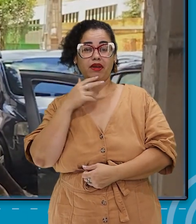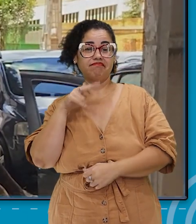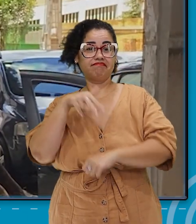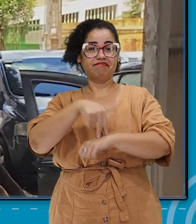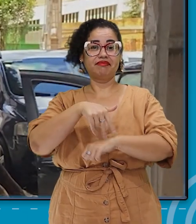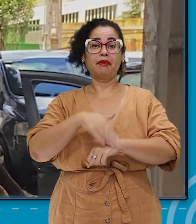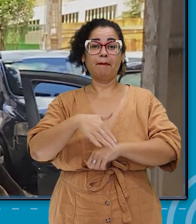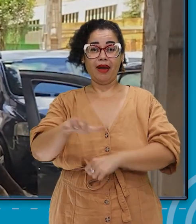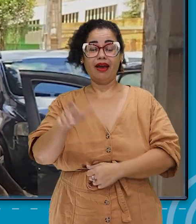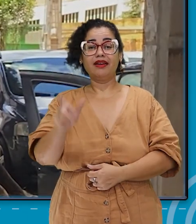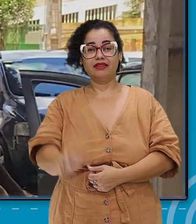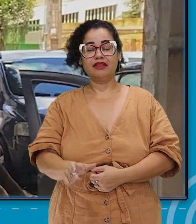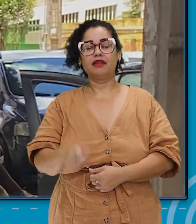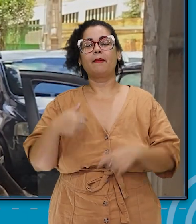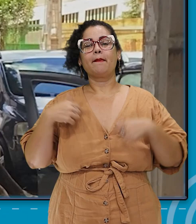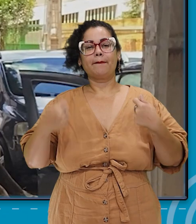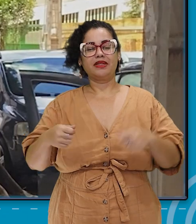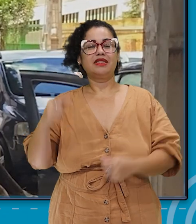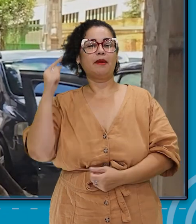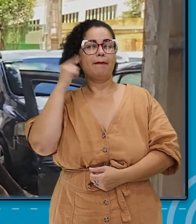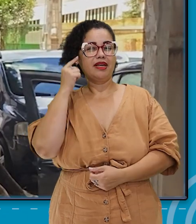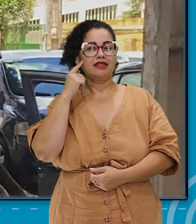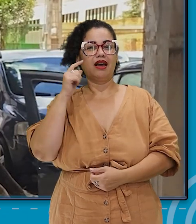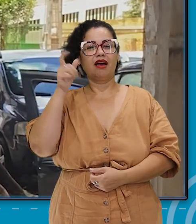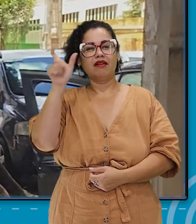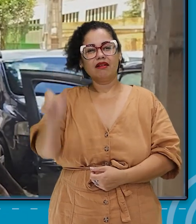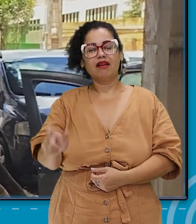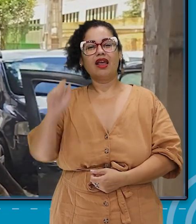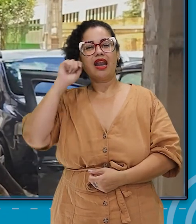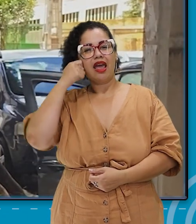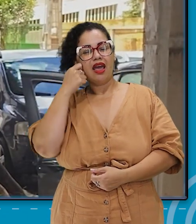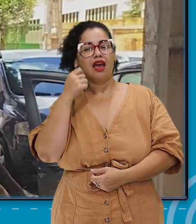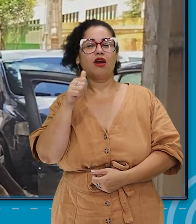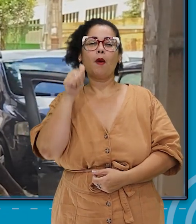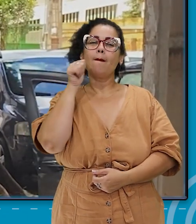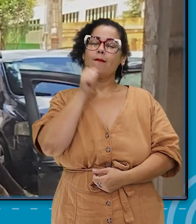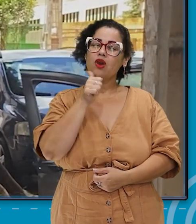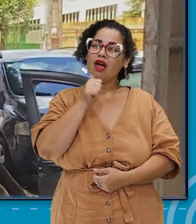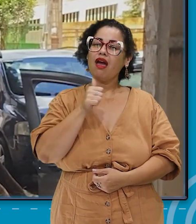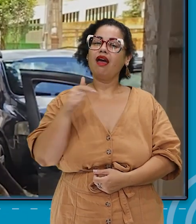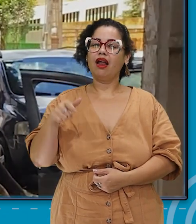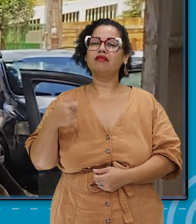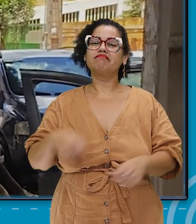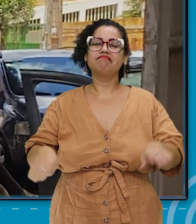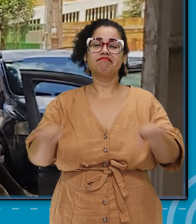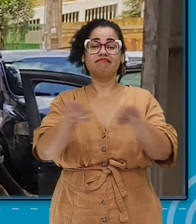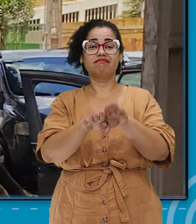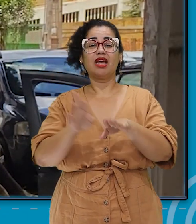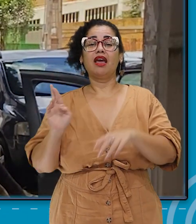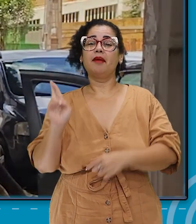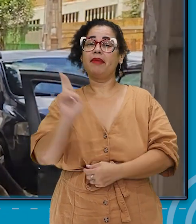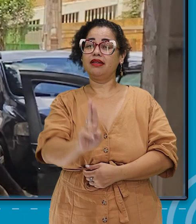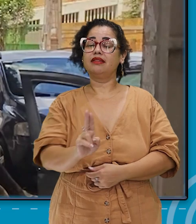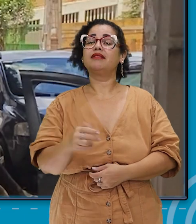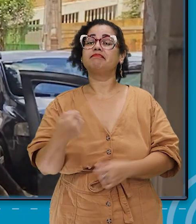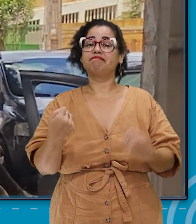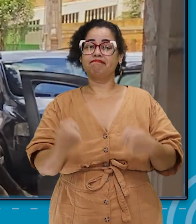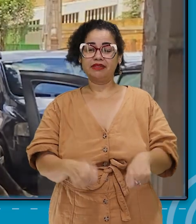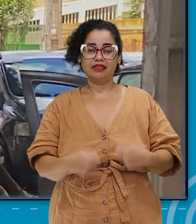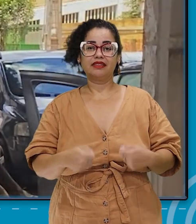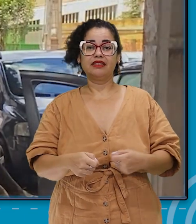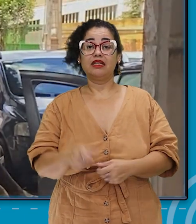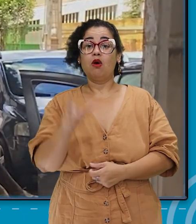lugares de poder, a gente precisa de pensar que o negro, a mulher, ela precisa de ter essa representatividade,